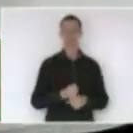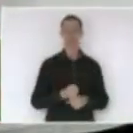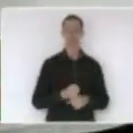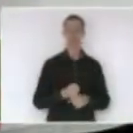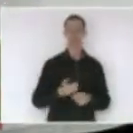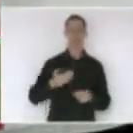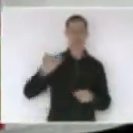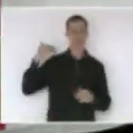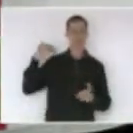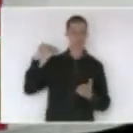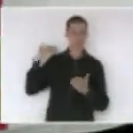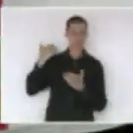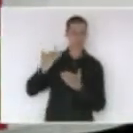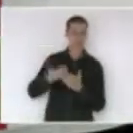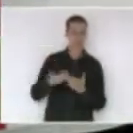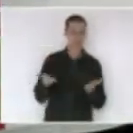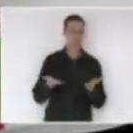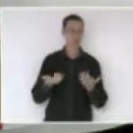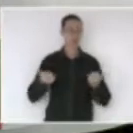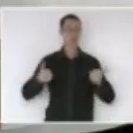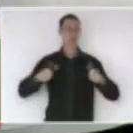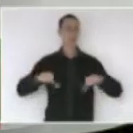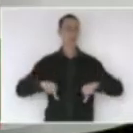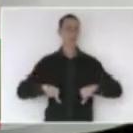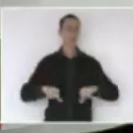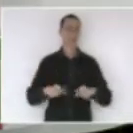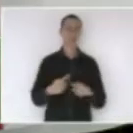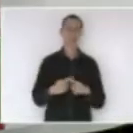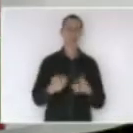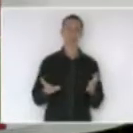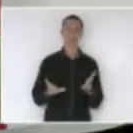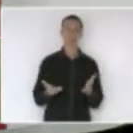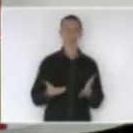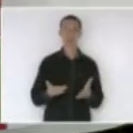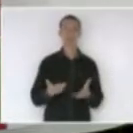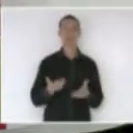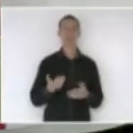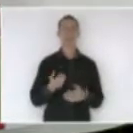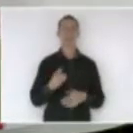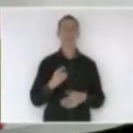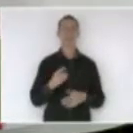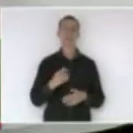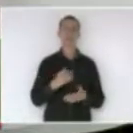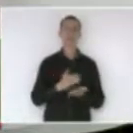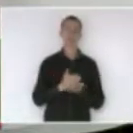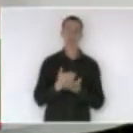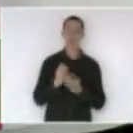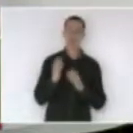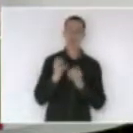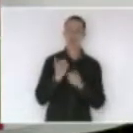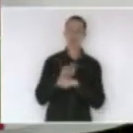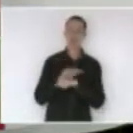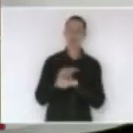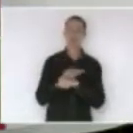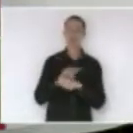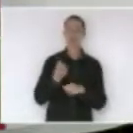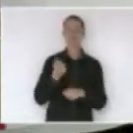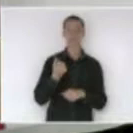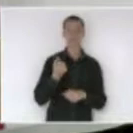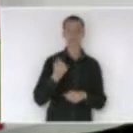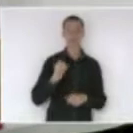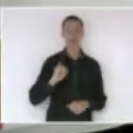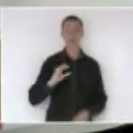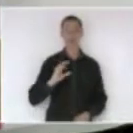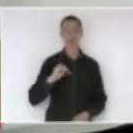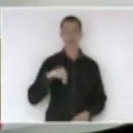piorou um pouco mais, porque agora começaram a buscar o dinheiro tributário do ICMS, que deveria ir para o